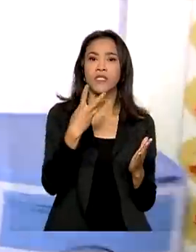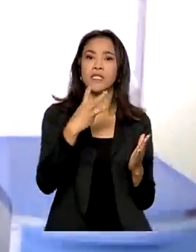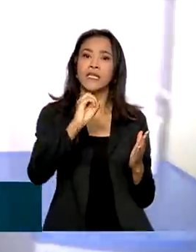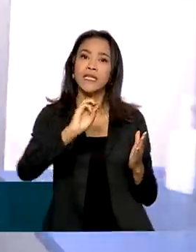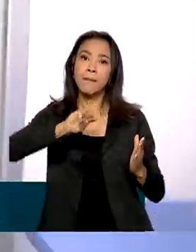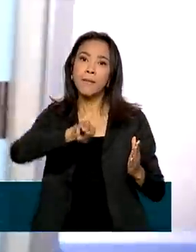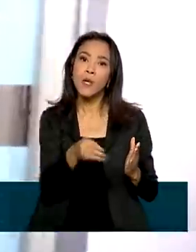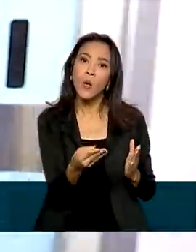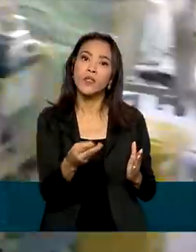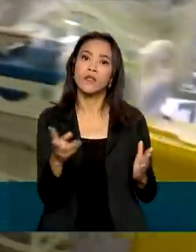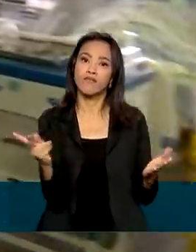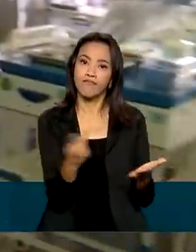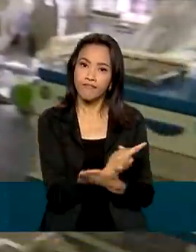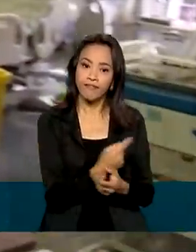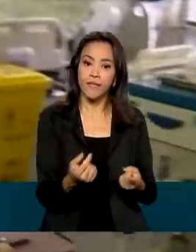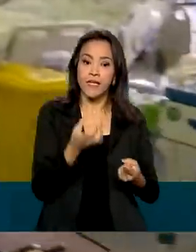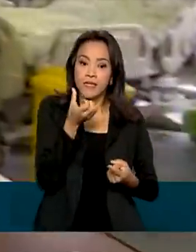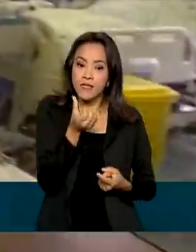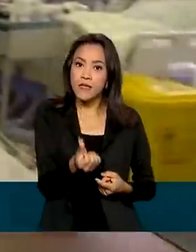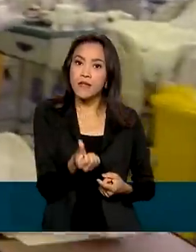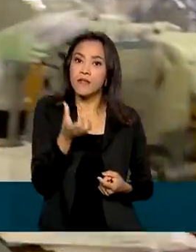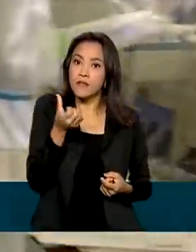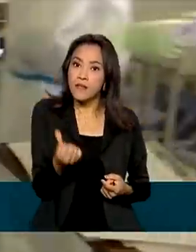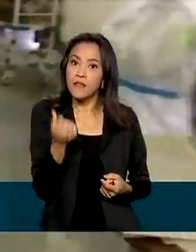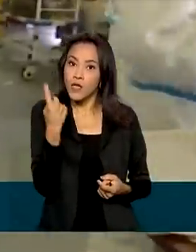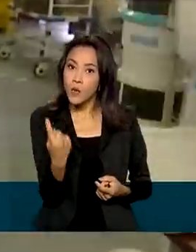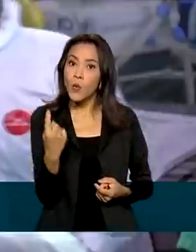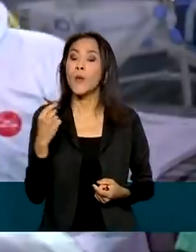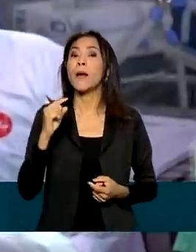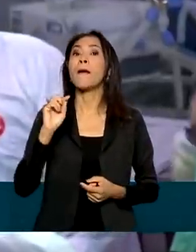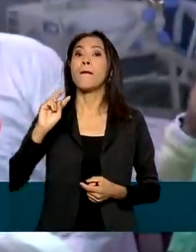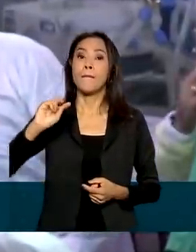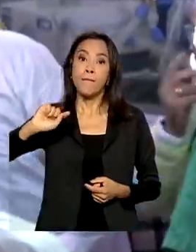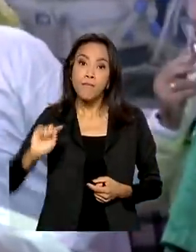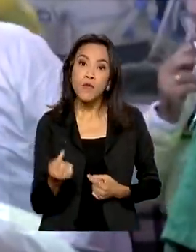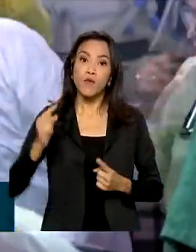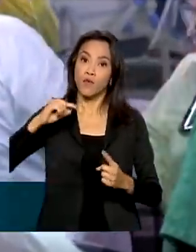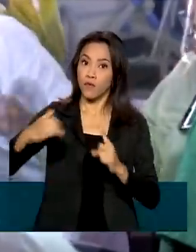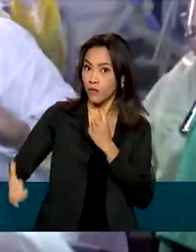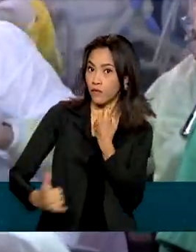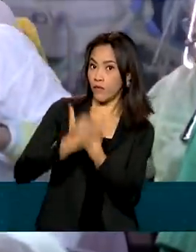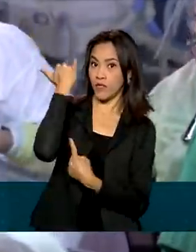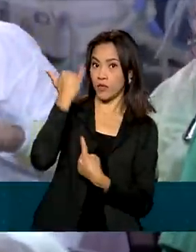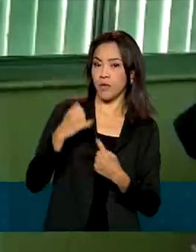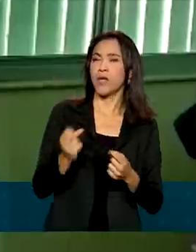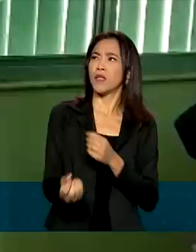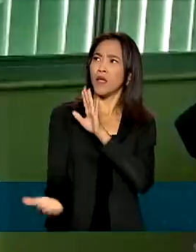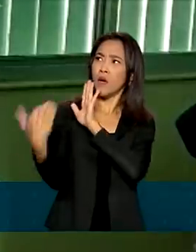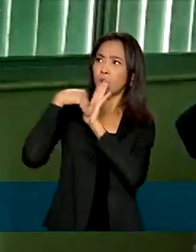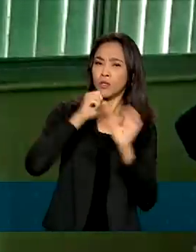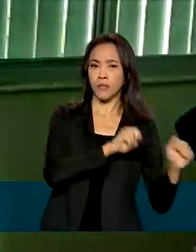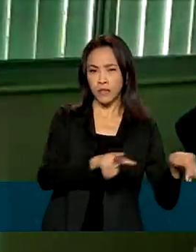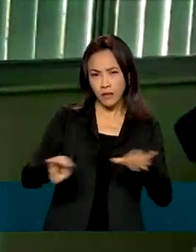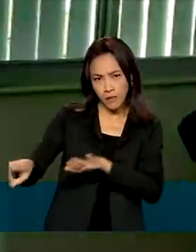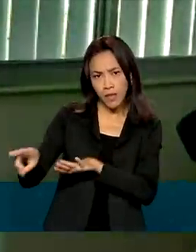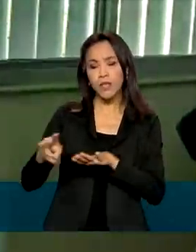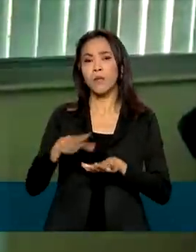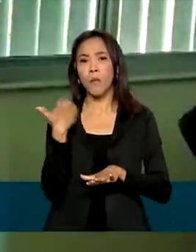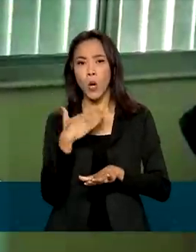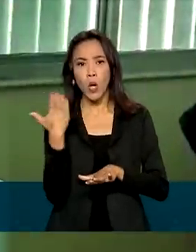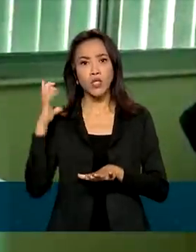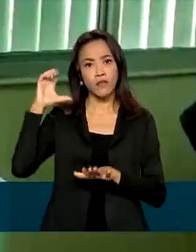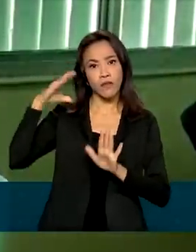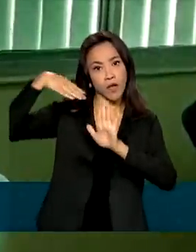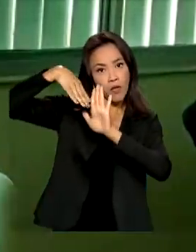e 661 mil vítimas. E nas últimas semanas, o número de mortes no país veio apresentando